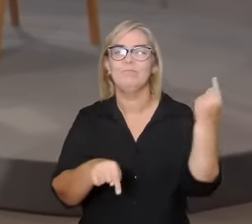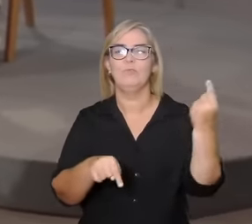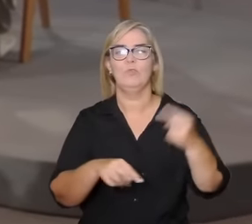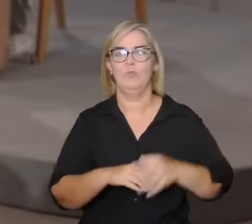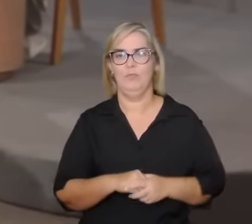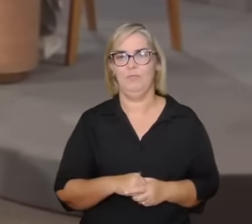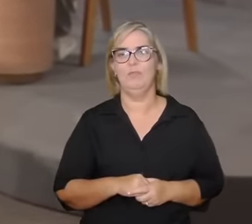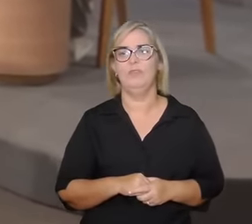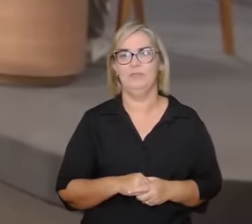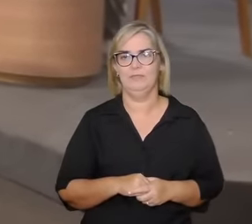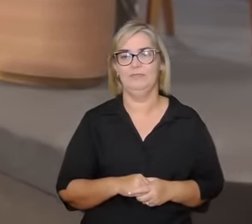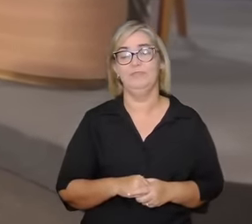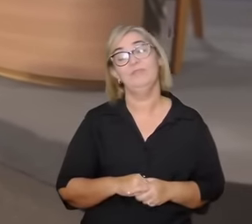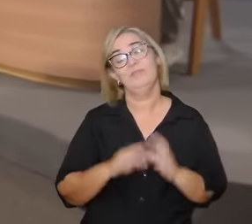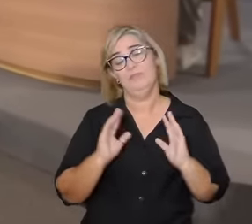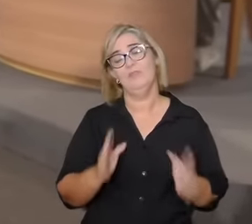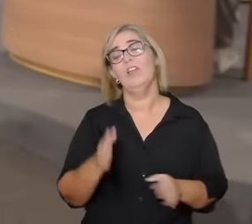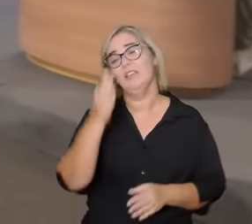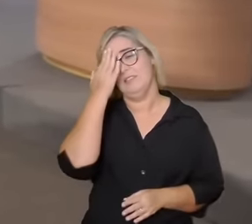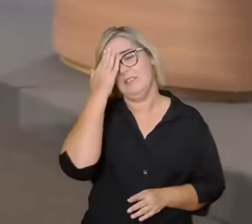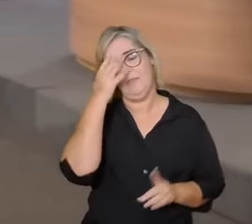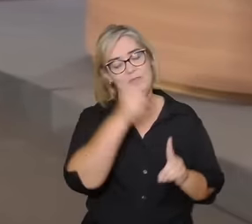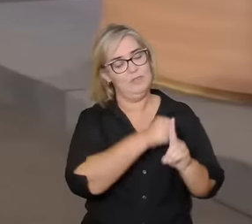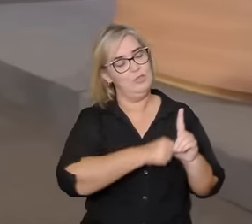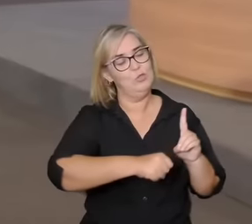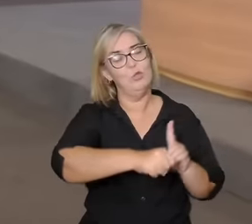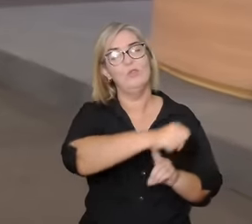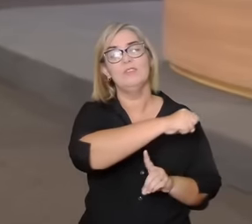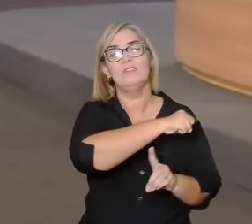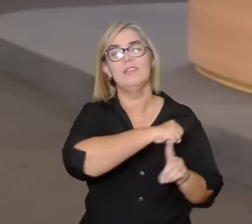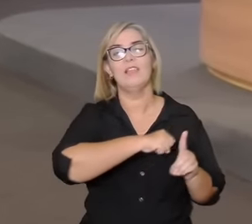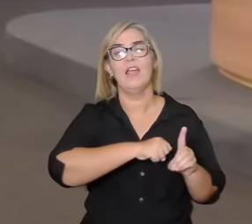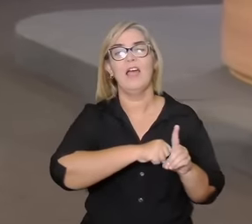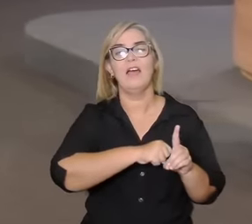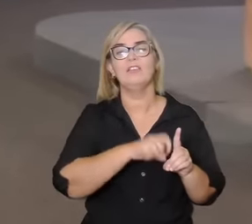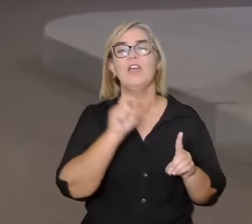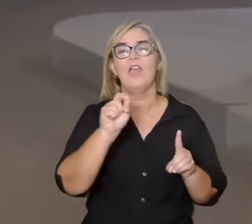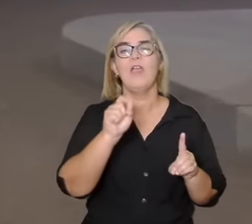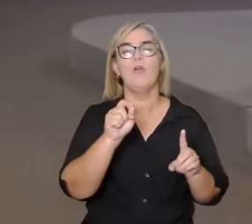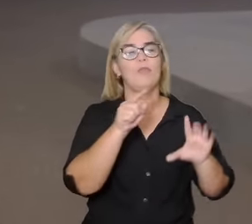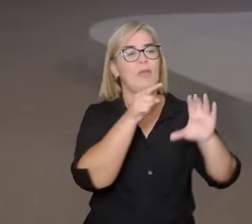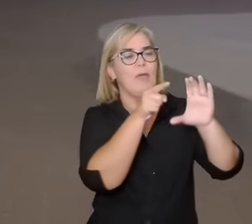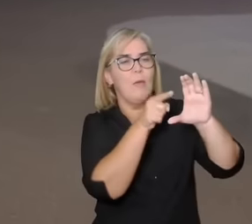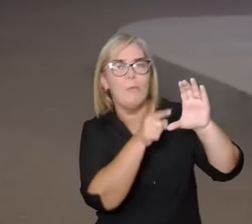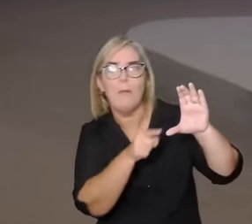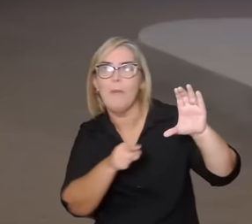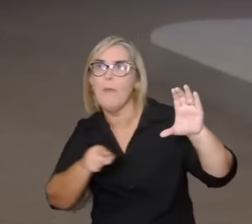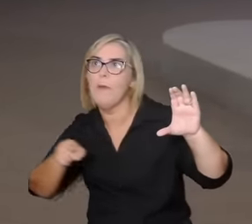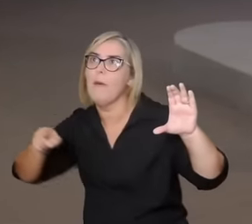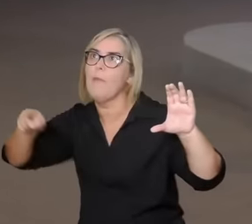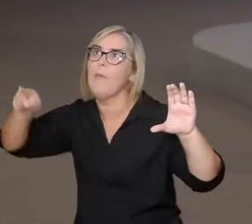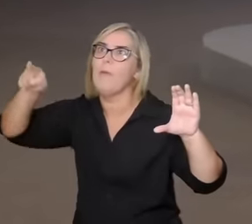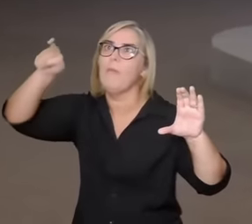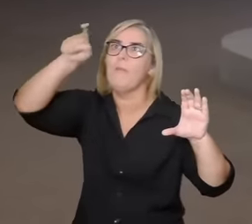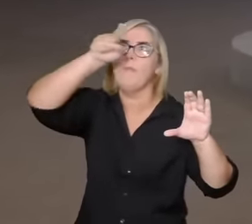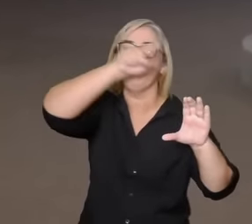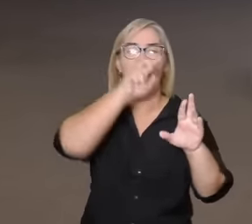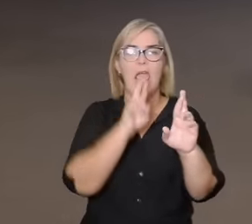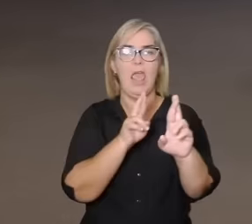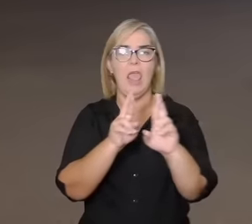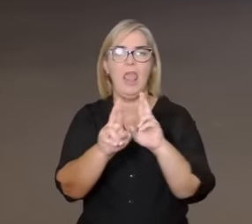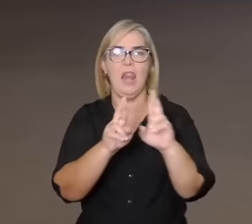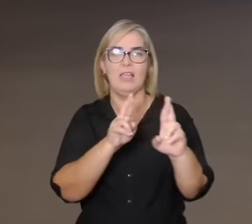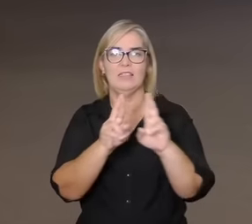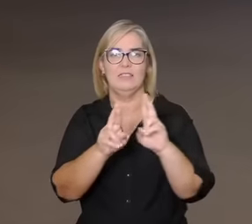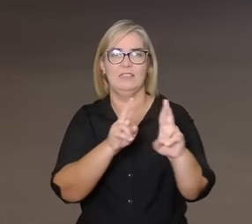e todos sabemos que a sociedade é um circuito afetivo onde nós trocamos afetos o